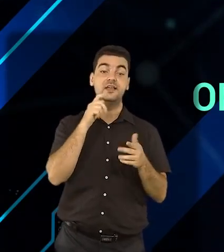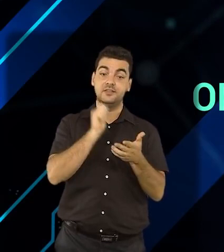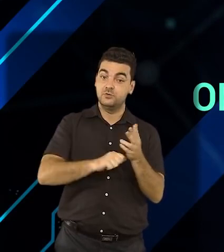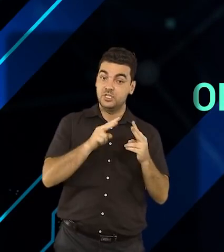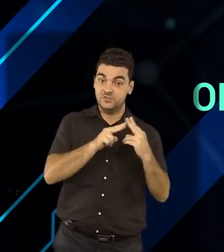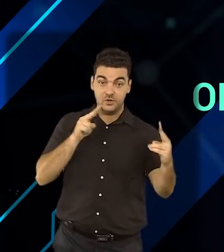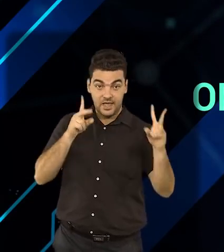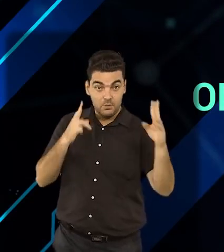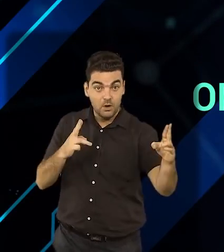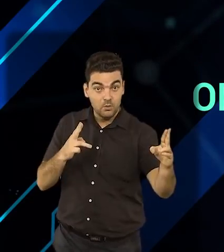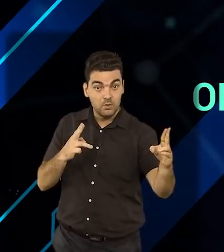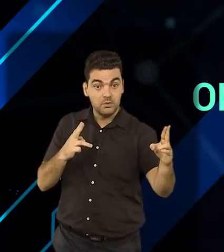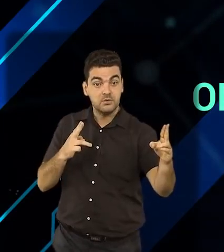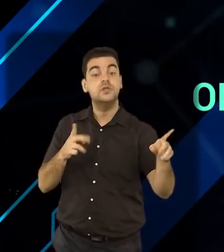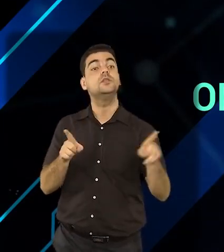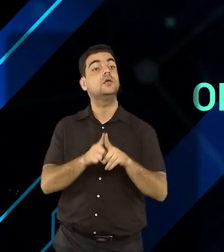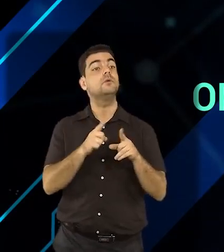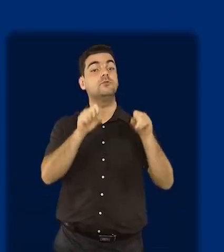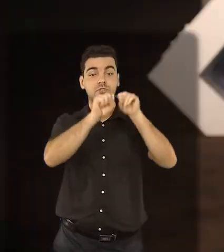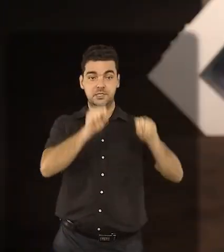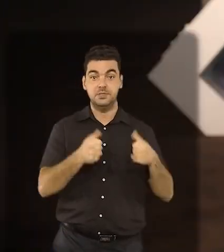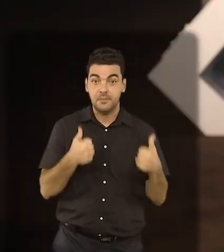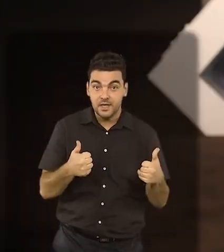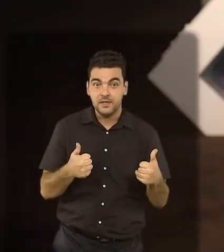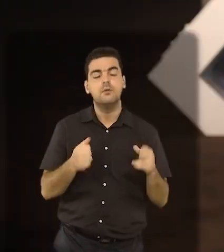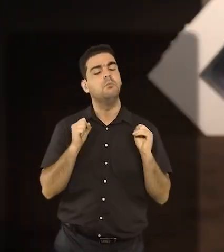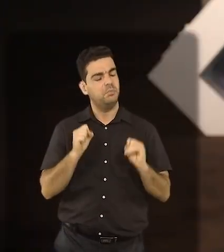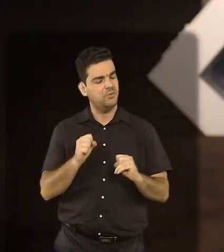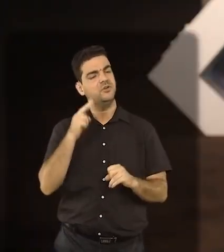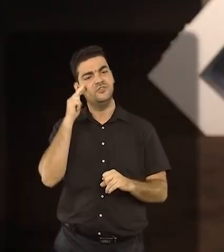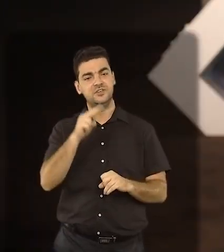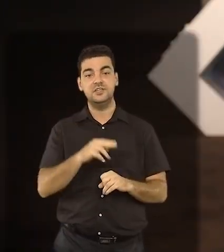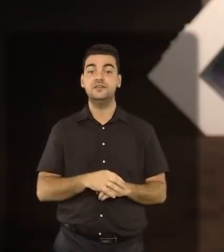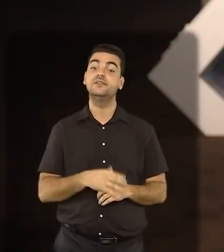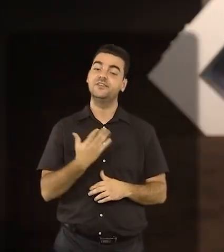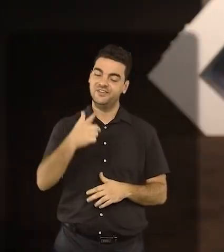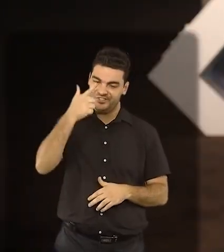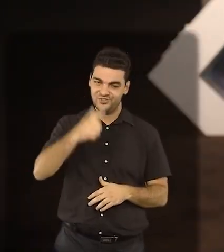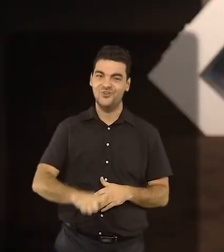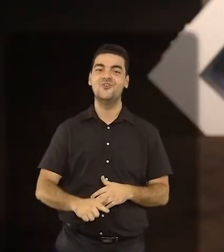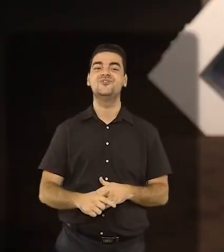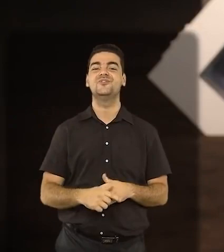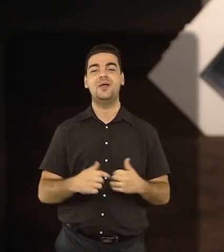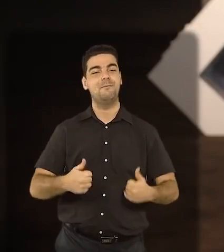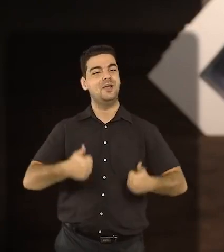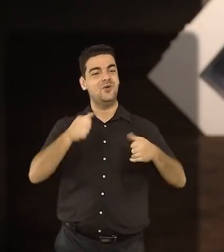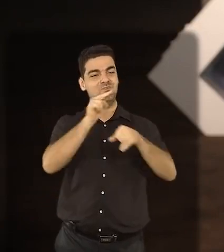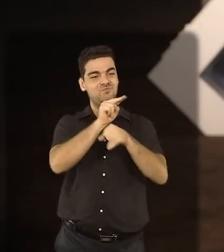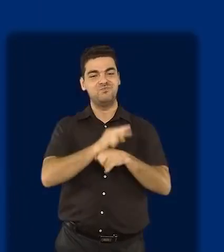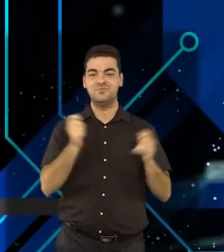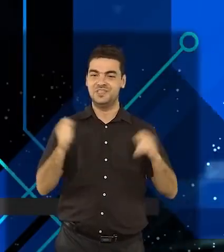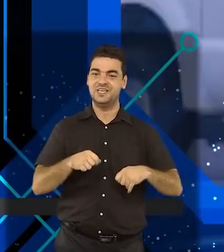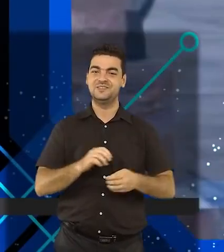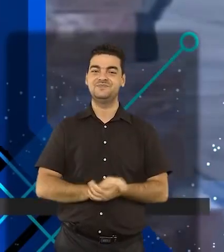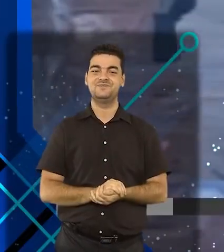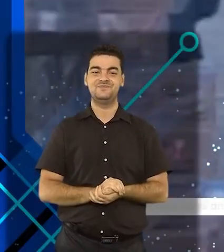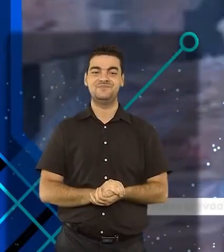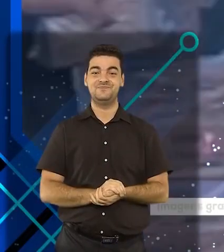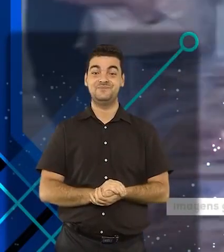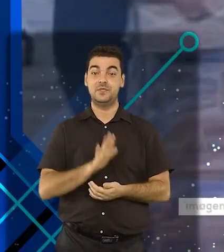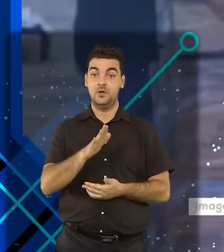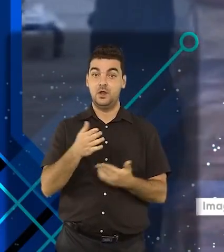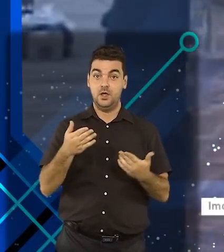digitais e a integridade do sistema. Esta é mais uma das auditorias possíveis. Nas